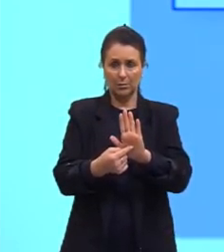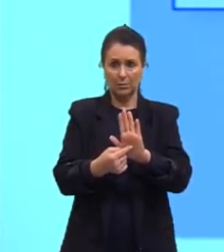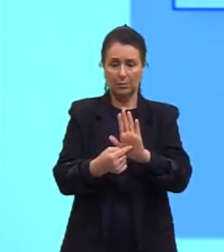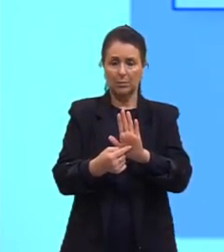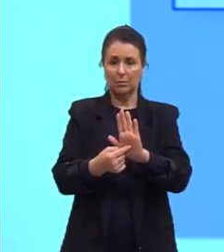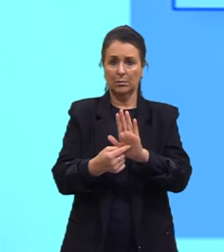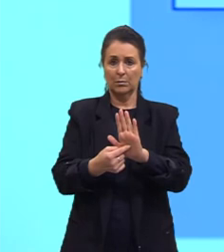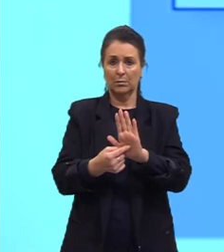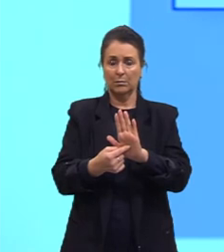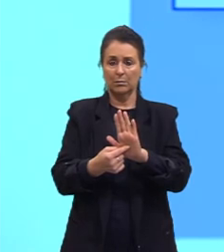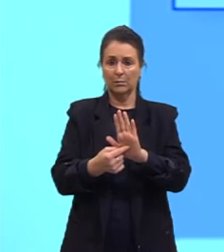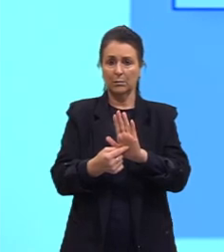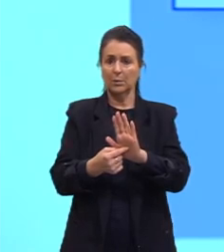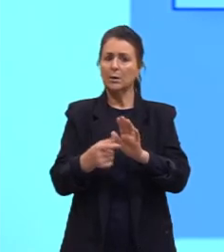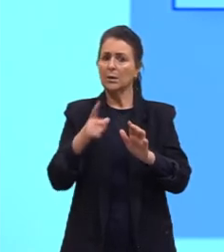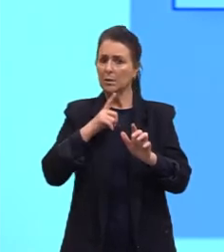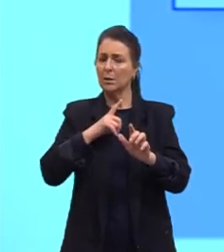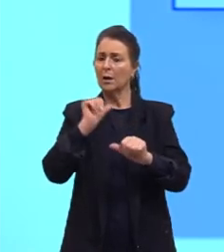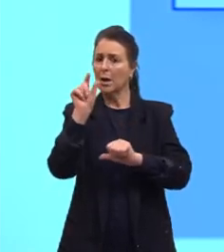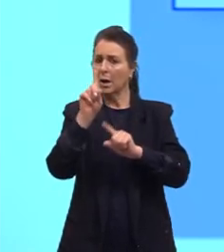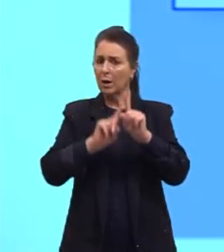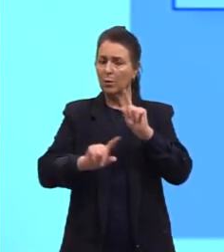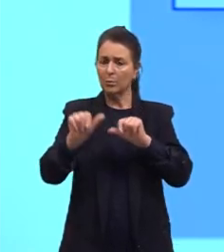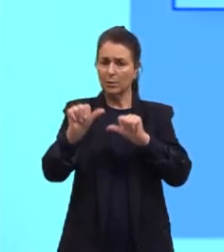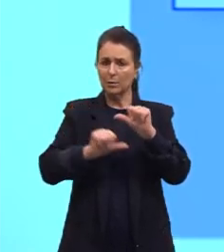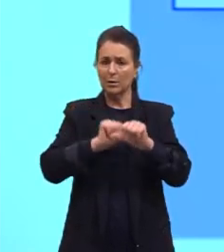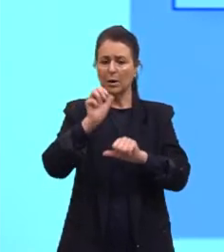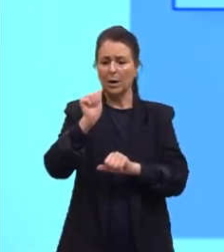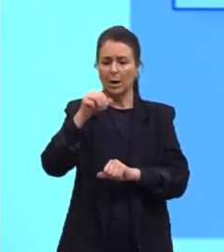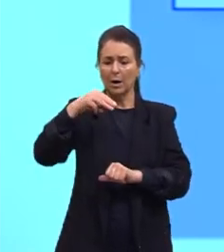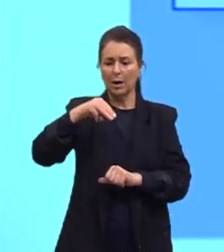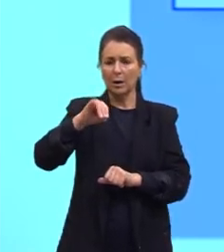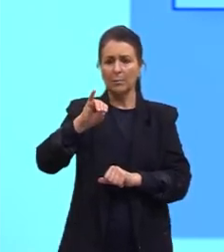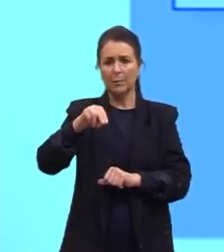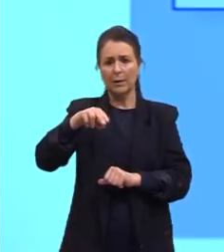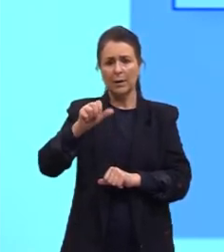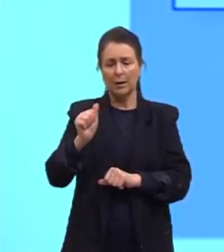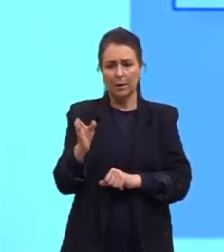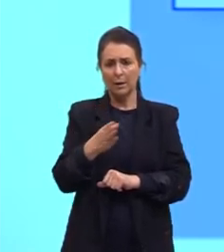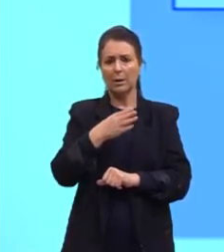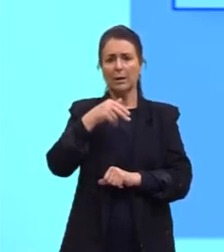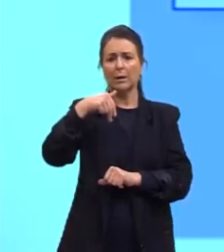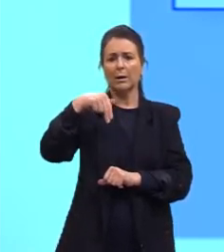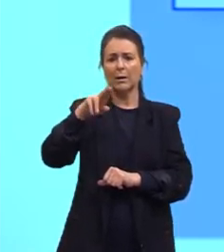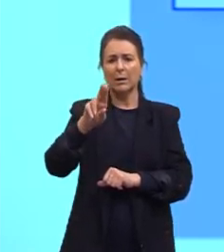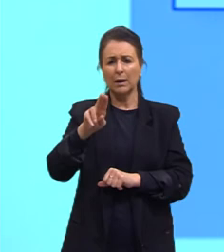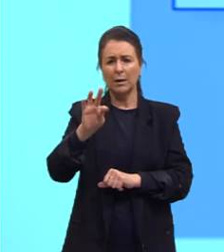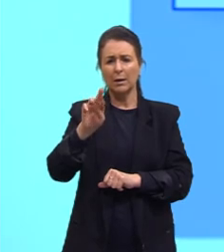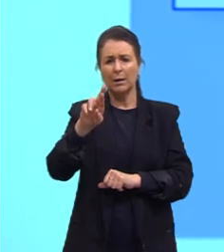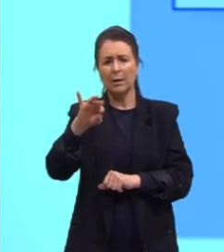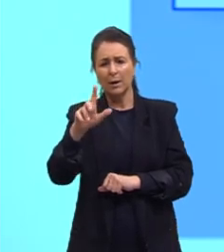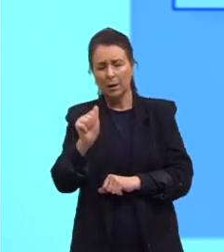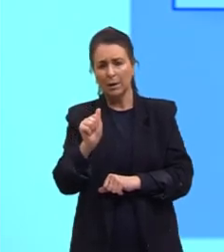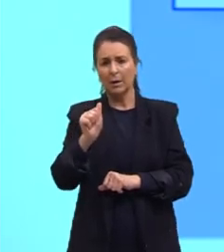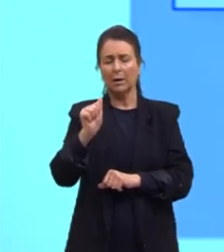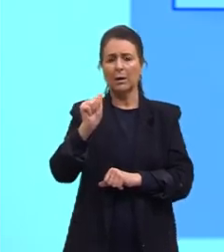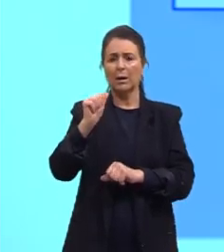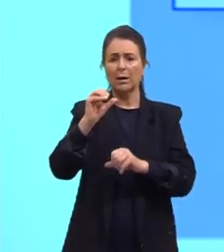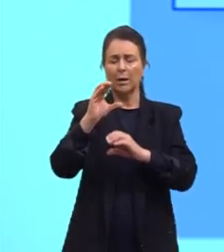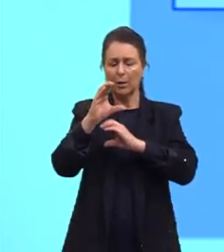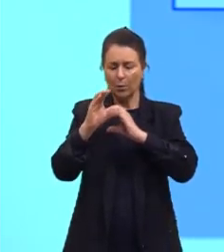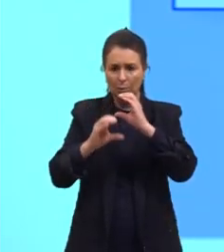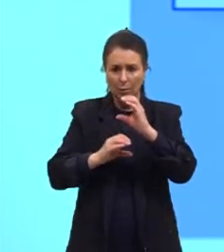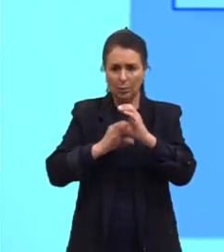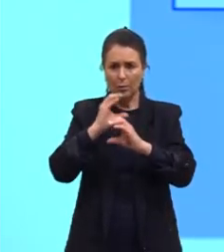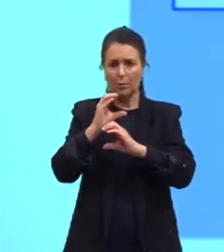modificação, tá? Porque são aminas, amidas, nitrilas e nitrocompostos, né? Então, eu consigo ver que não mudou.